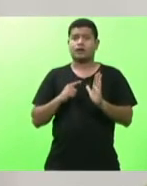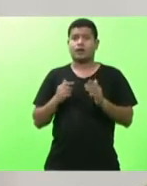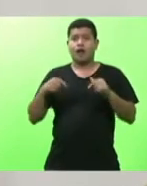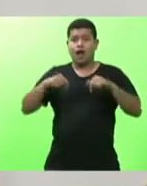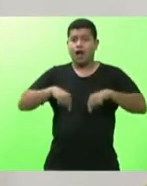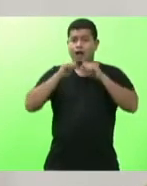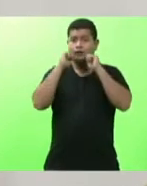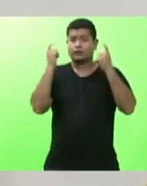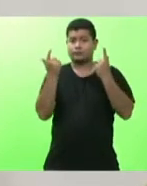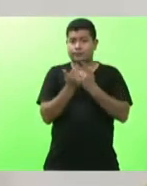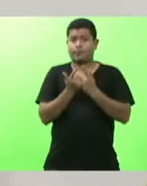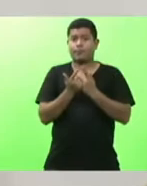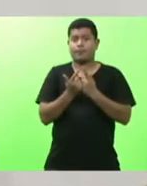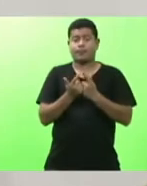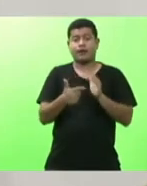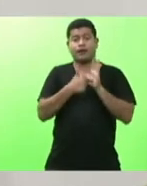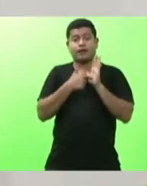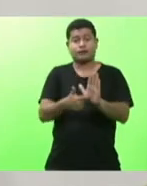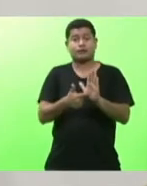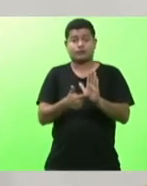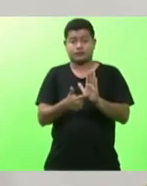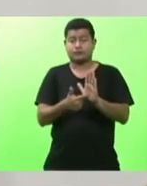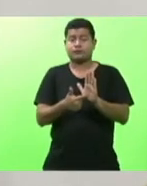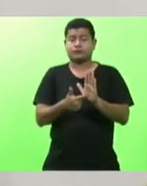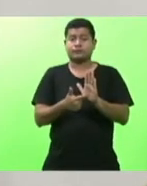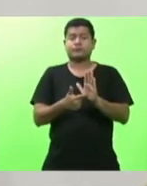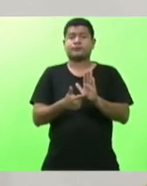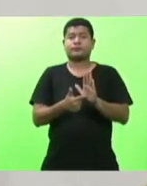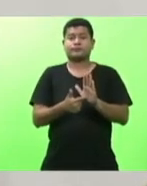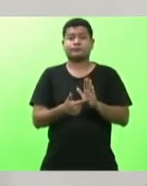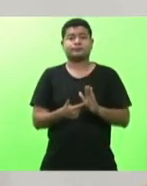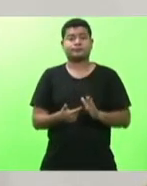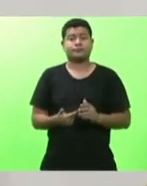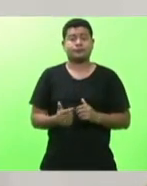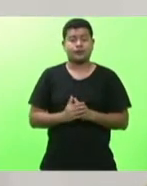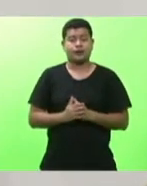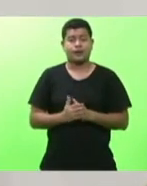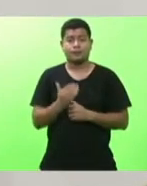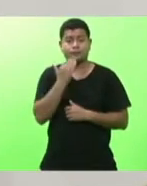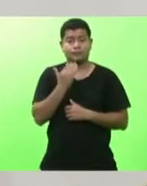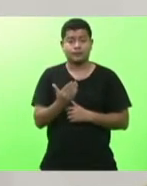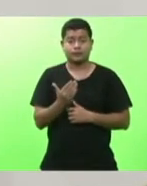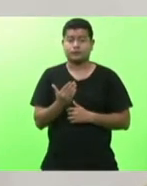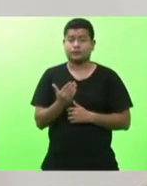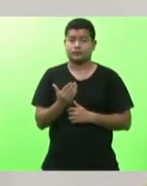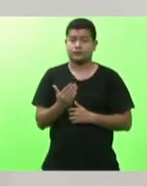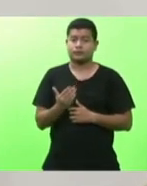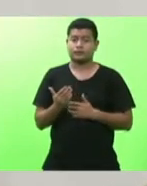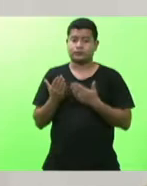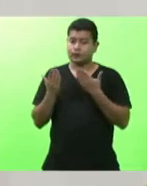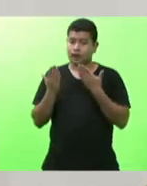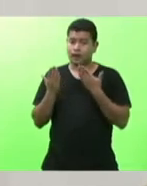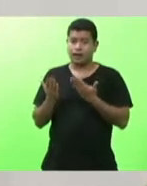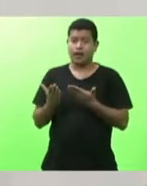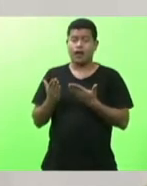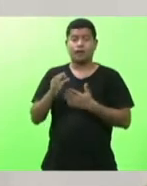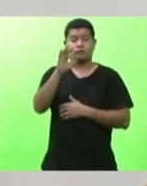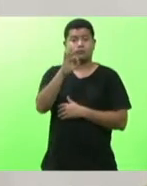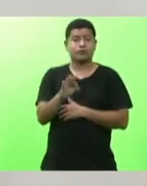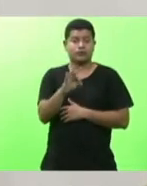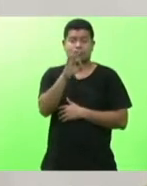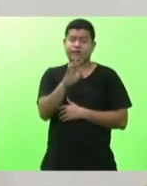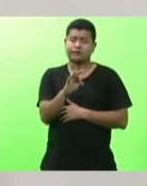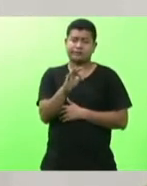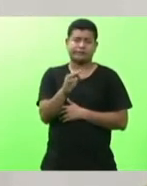parlamento por meio da indicação rogando que de fato esses percentuais nós estamos falando de